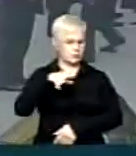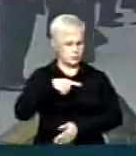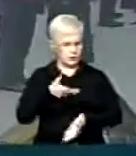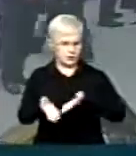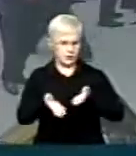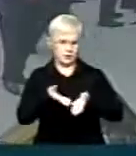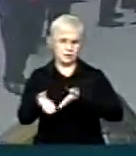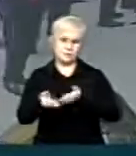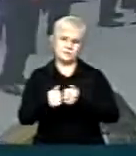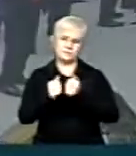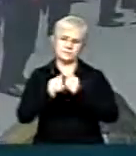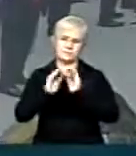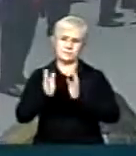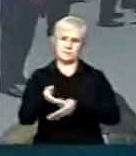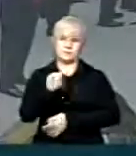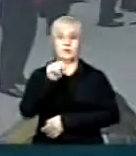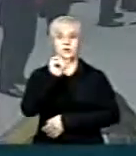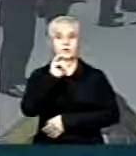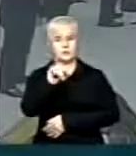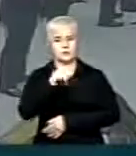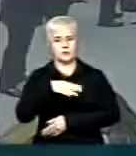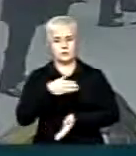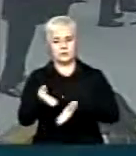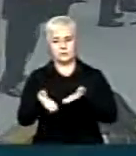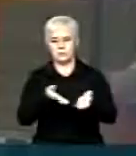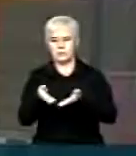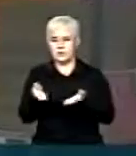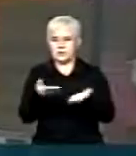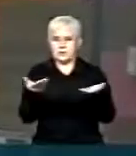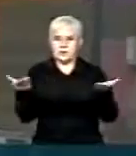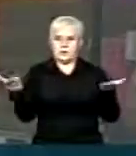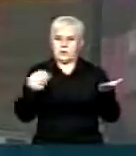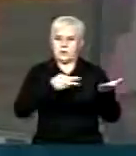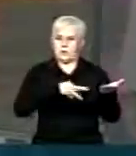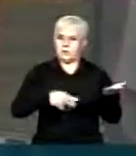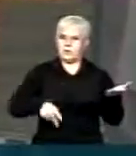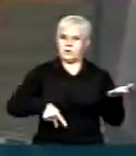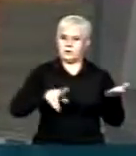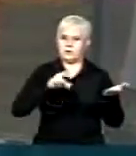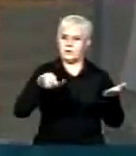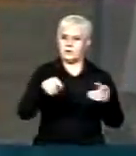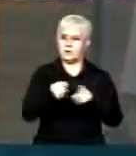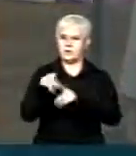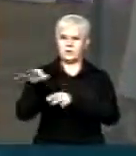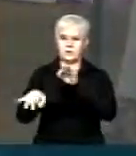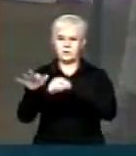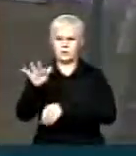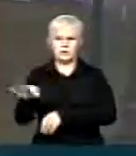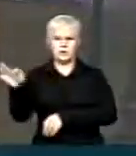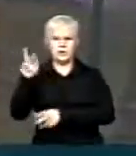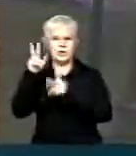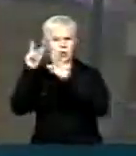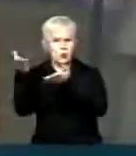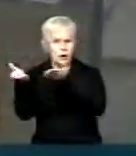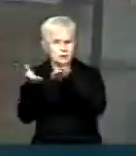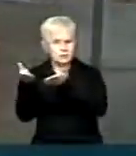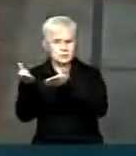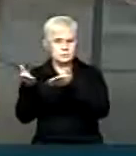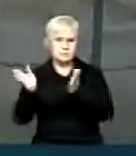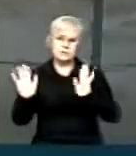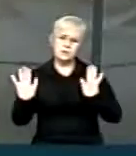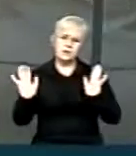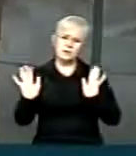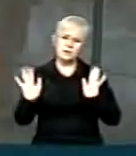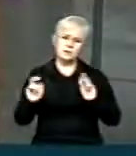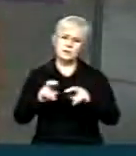tratamento. E se tem esse tratamento, não cabe ao Ministério Público da União e nem ao Juiz Federal a mesma tratativa. Daí